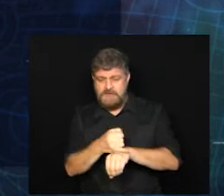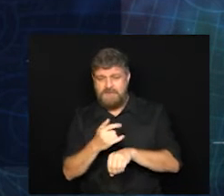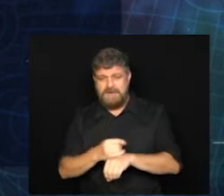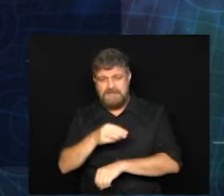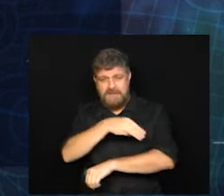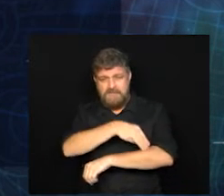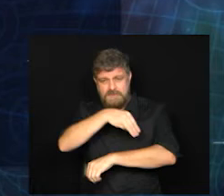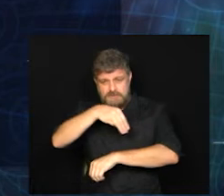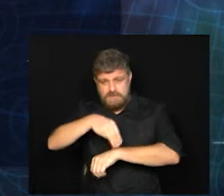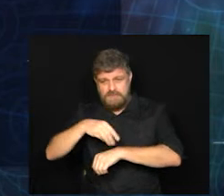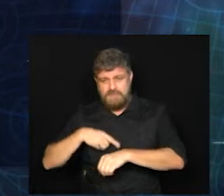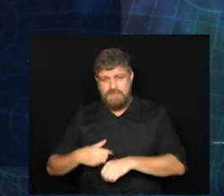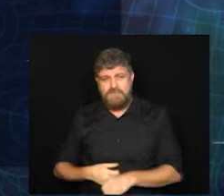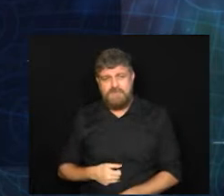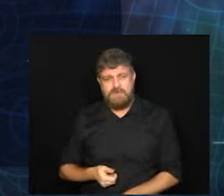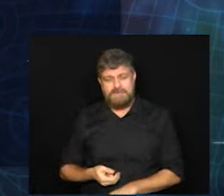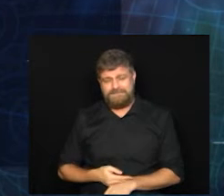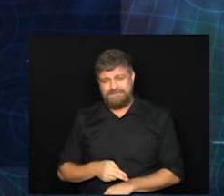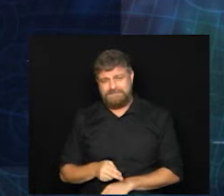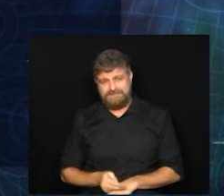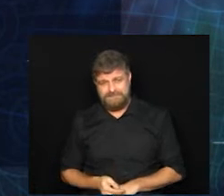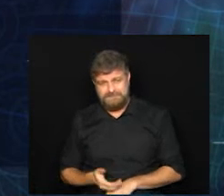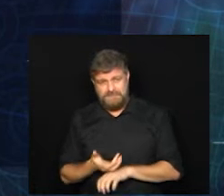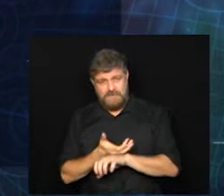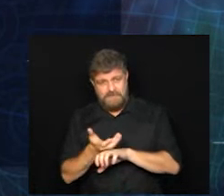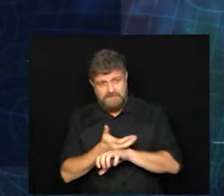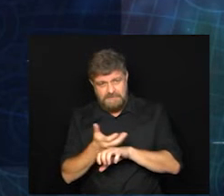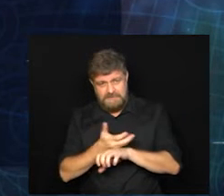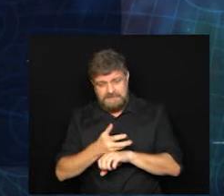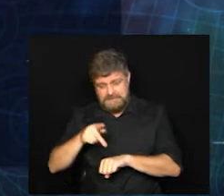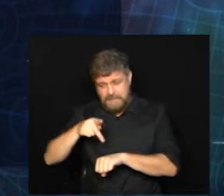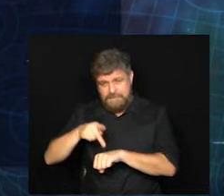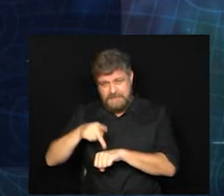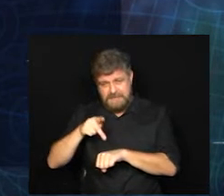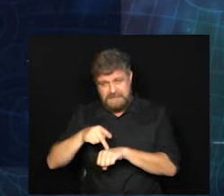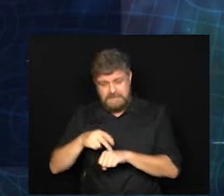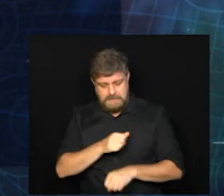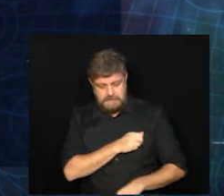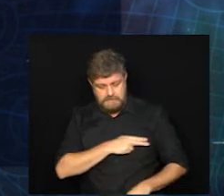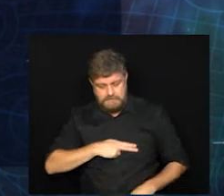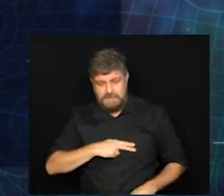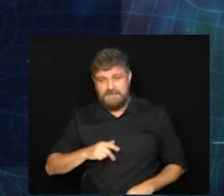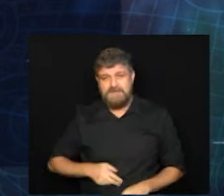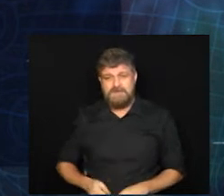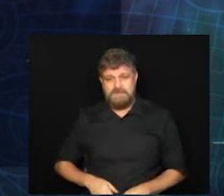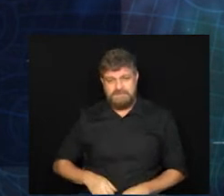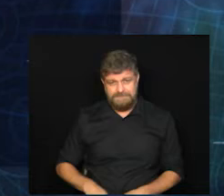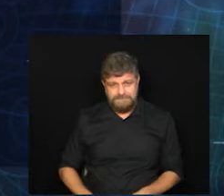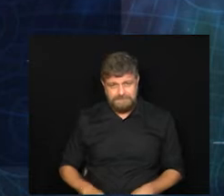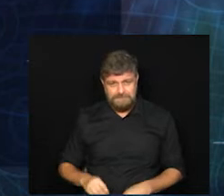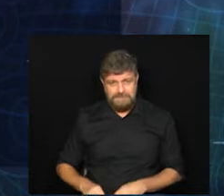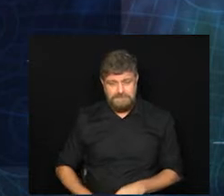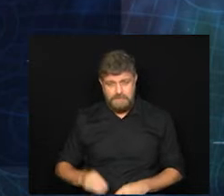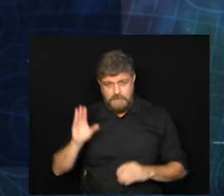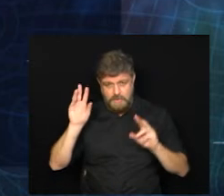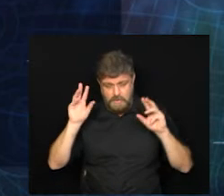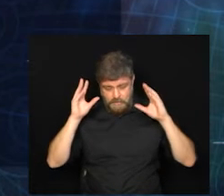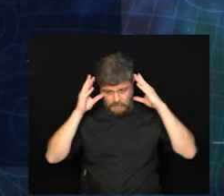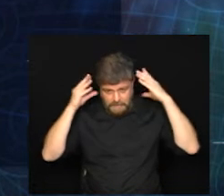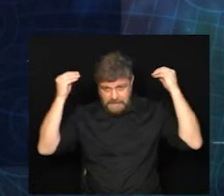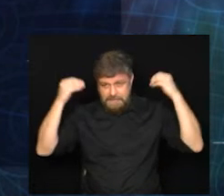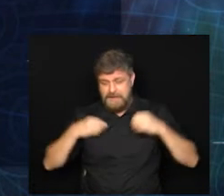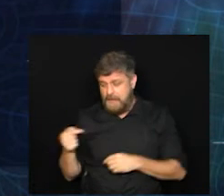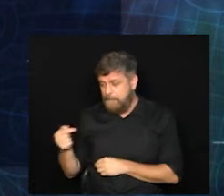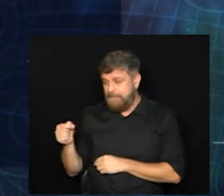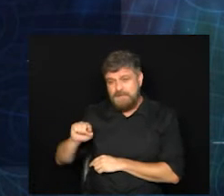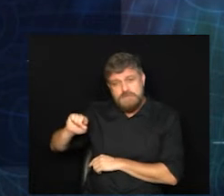Montemor, Nova Odessa, Arthur Nogueira, Pedreira, Engenheiro Coelho, Santo Antônio de Posse, Olambra. E a única que tem menos de mil